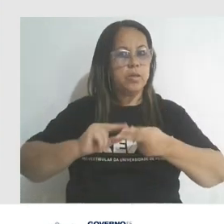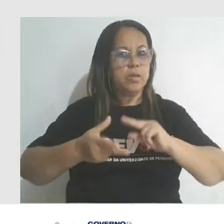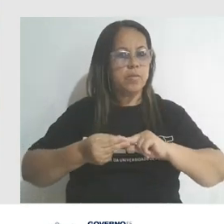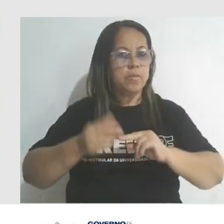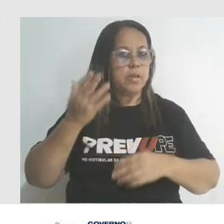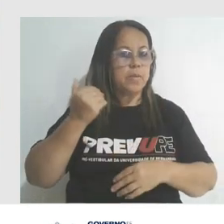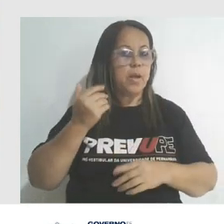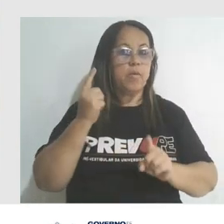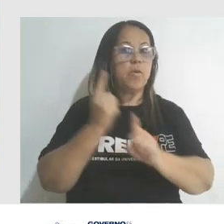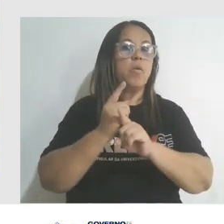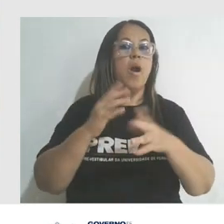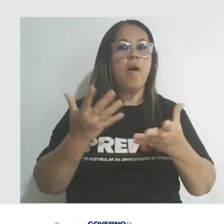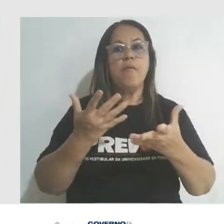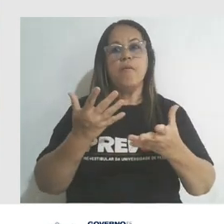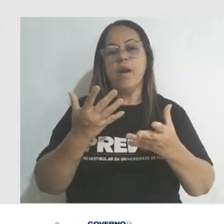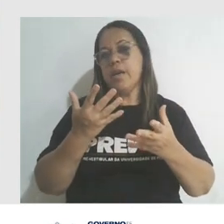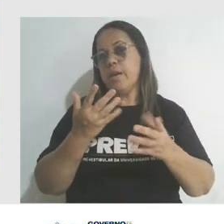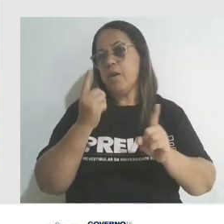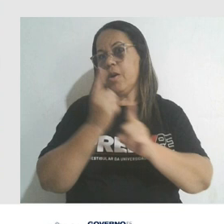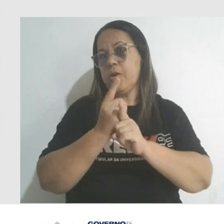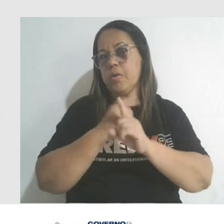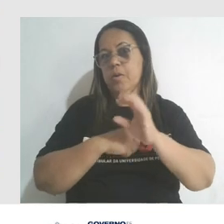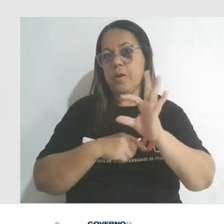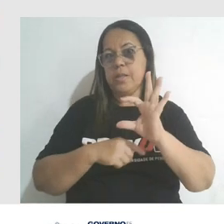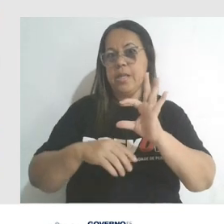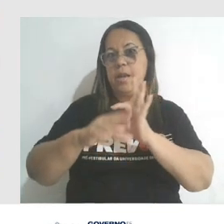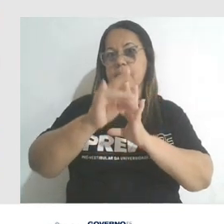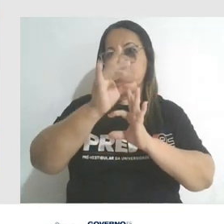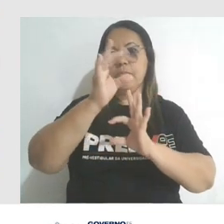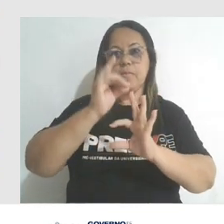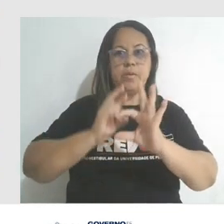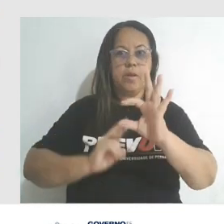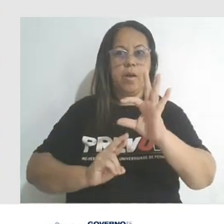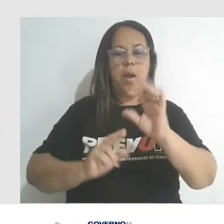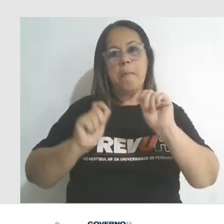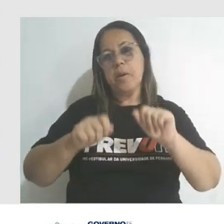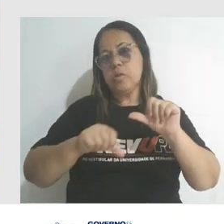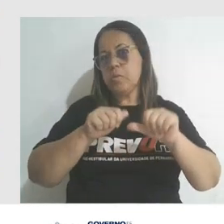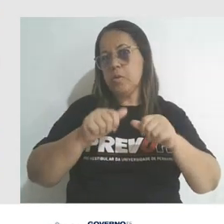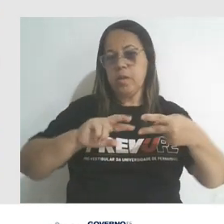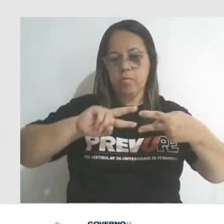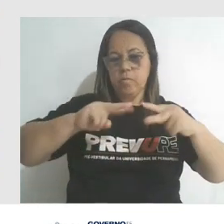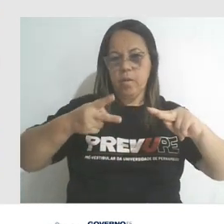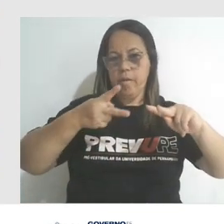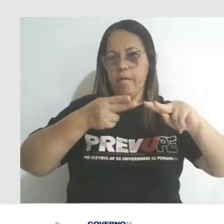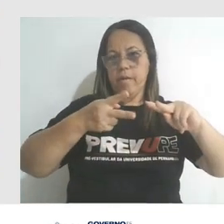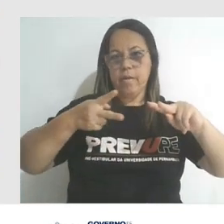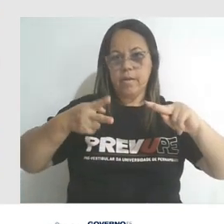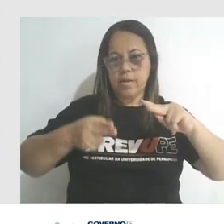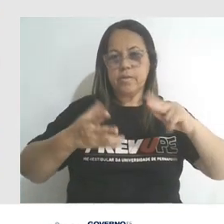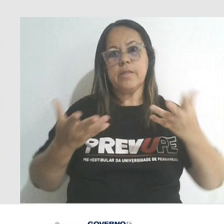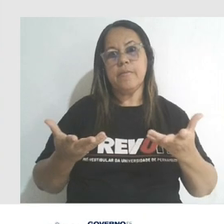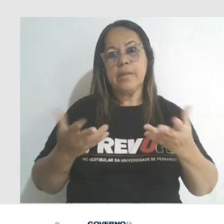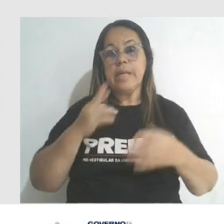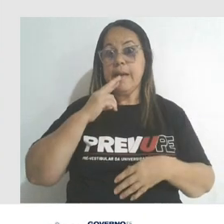nucleotídeos vai determinar o aminoácido, né? Esse código é fixo, né? E eu posso mudar com ele simplesmente recortando o trecho de DNA. Então, temos aí,